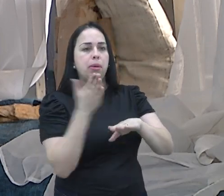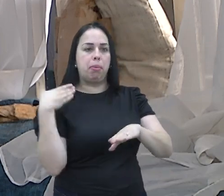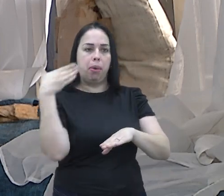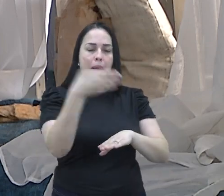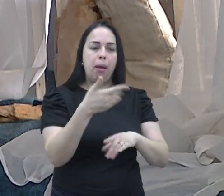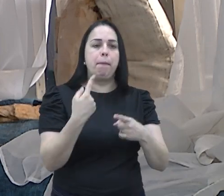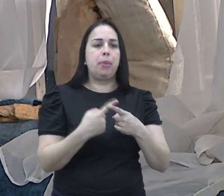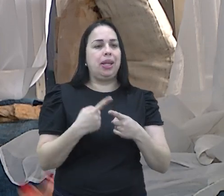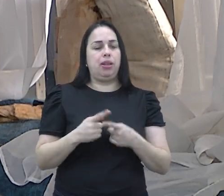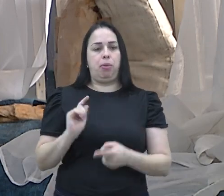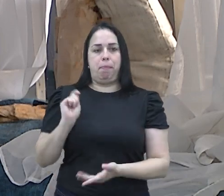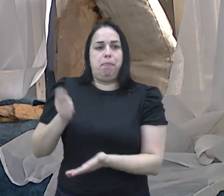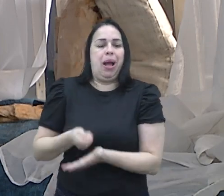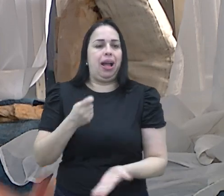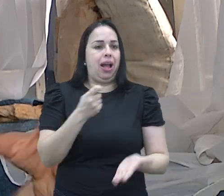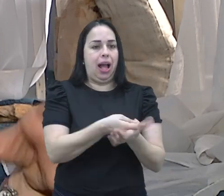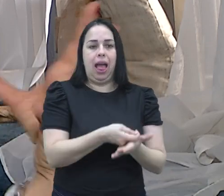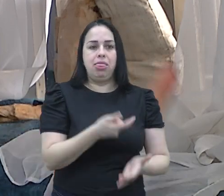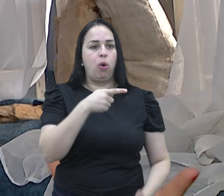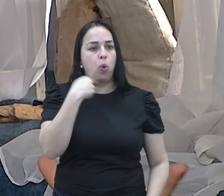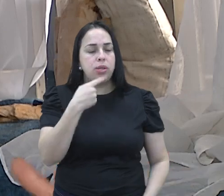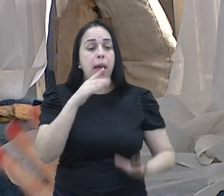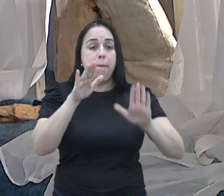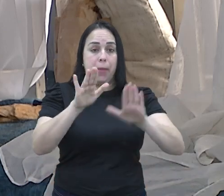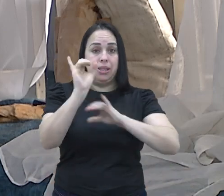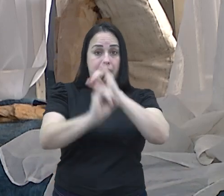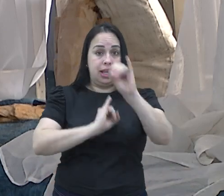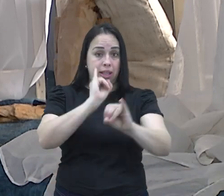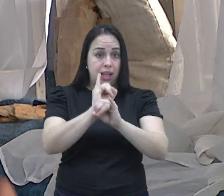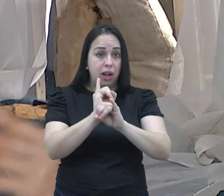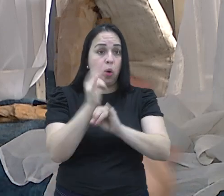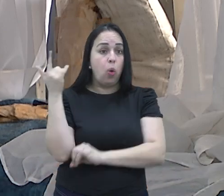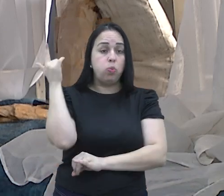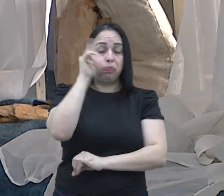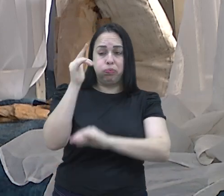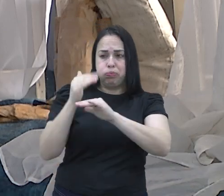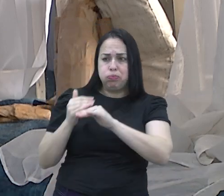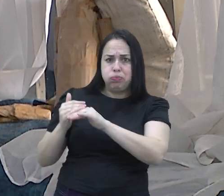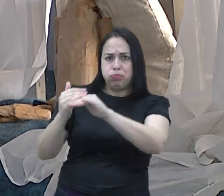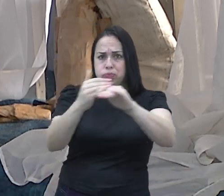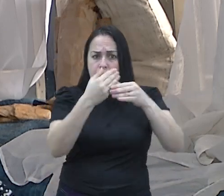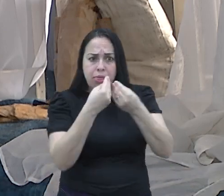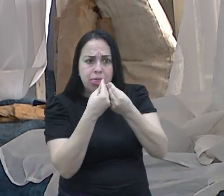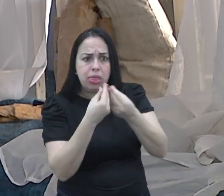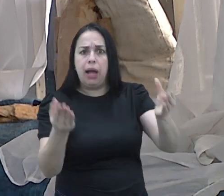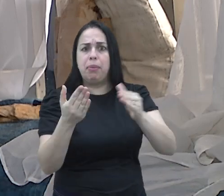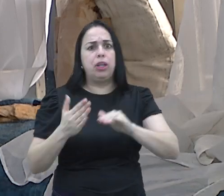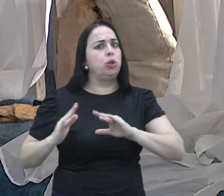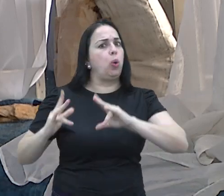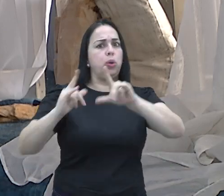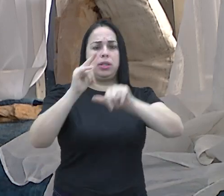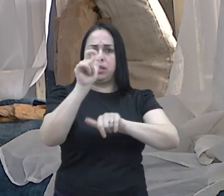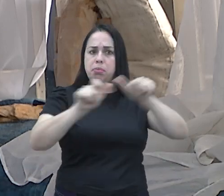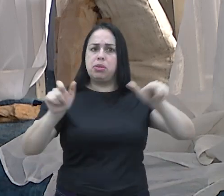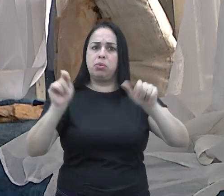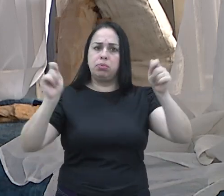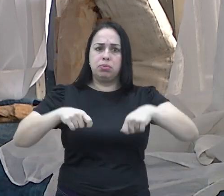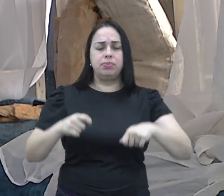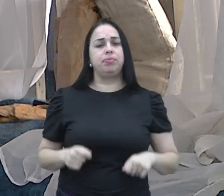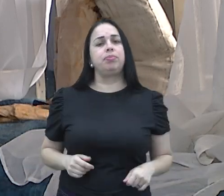até um cinema por uma questão de renda, com a internet a gente conseguiria democratizar isso, disponibilizar isso para